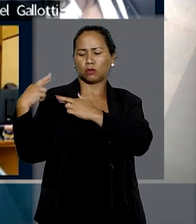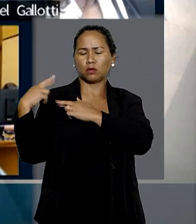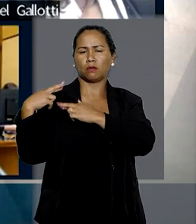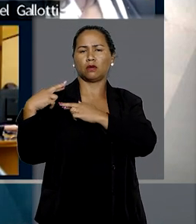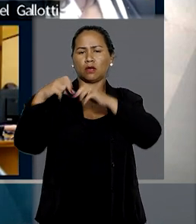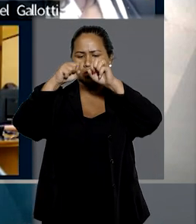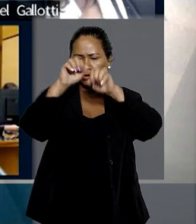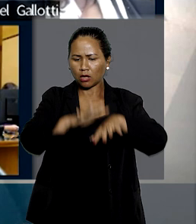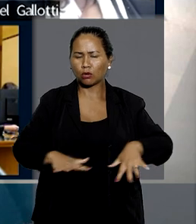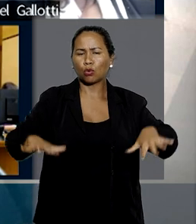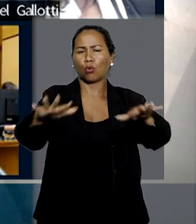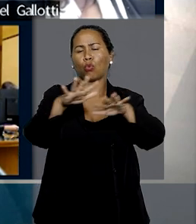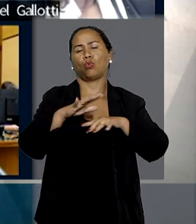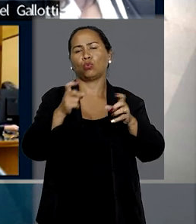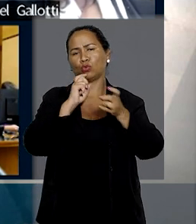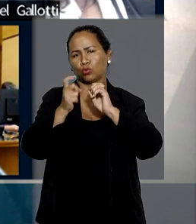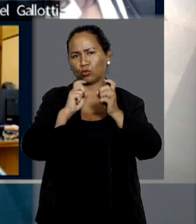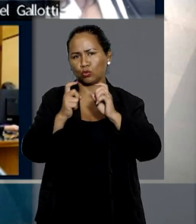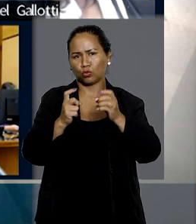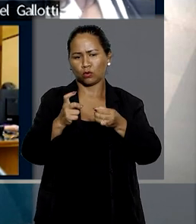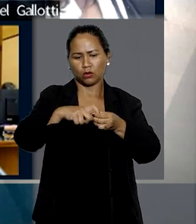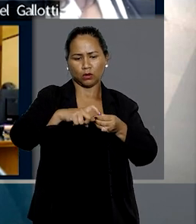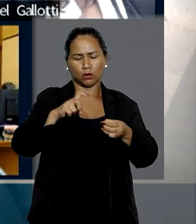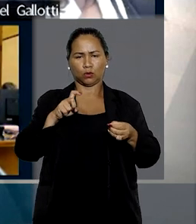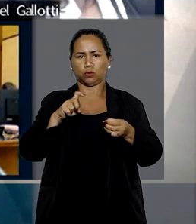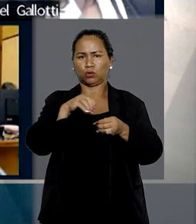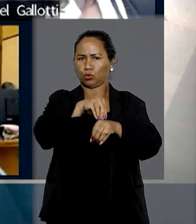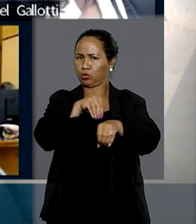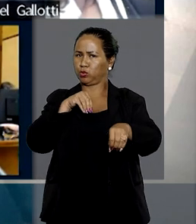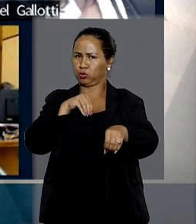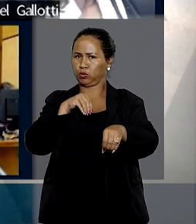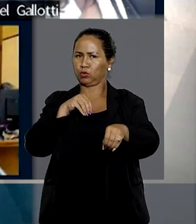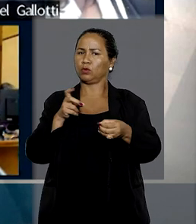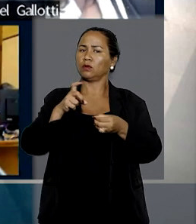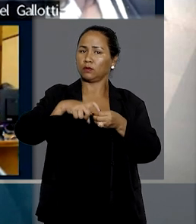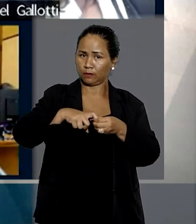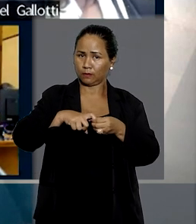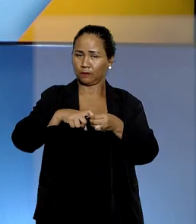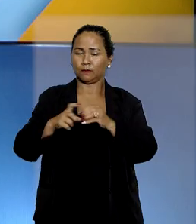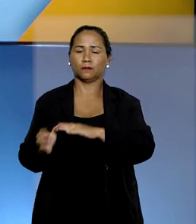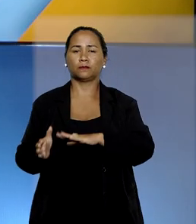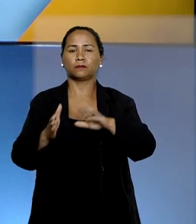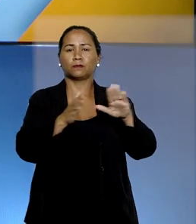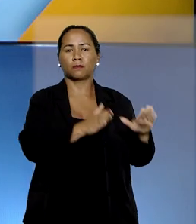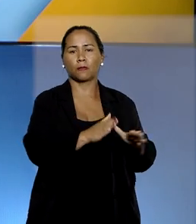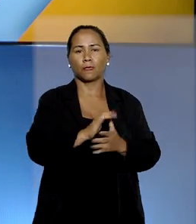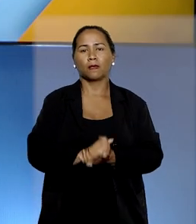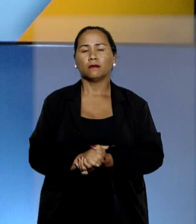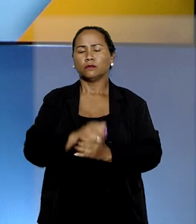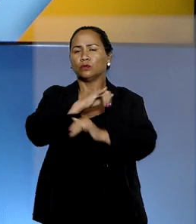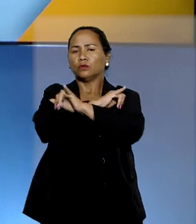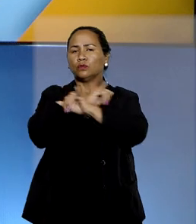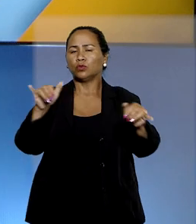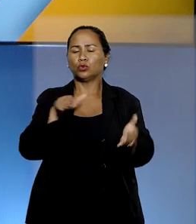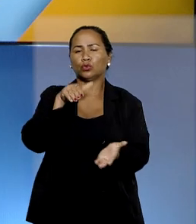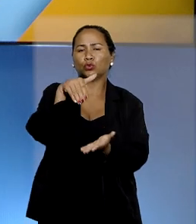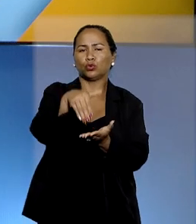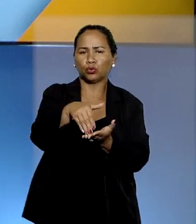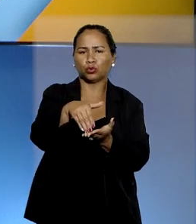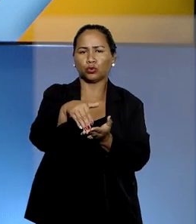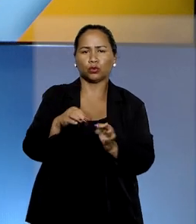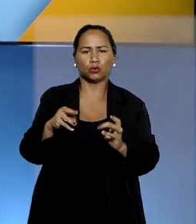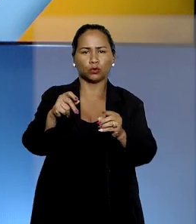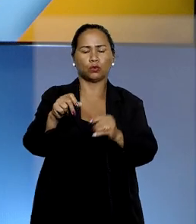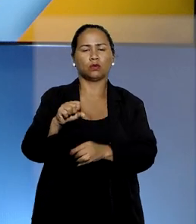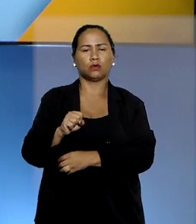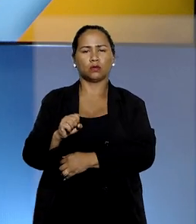responsabilidade ao administrador, que não integra o quadro societário. E uma última notícia. O pleno